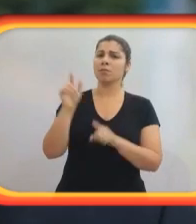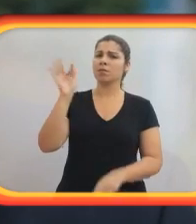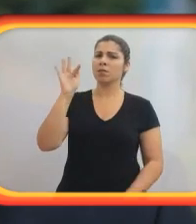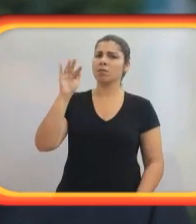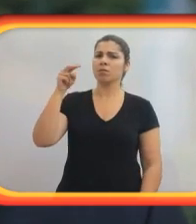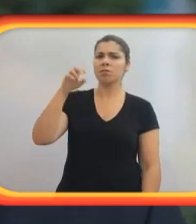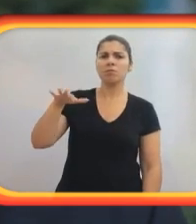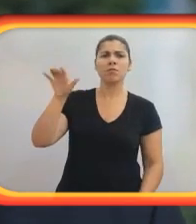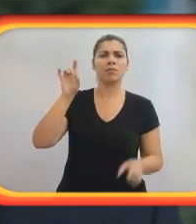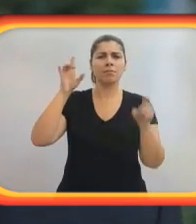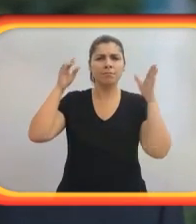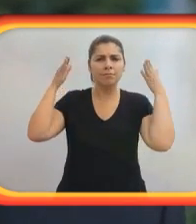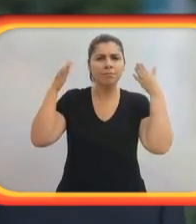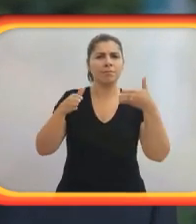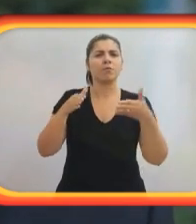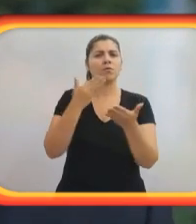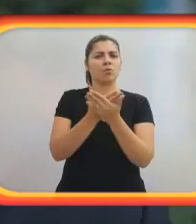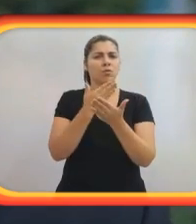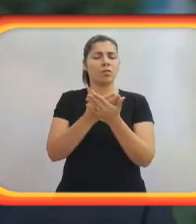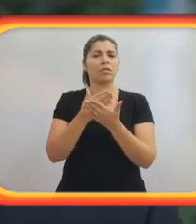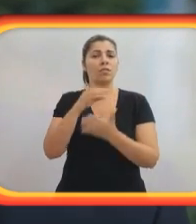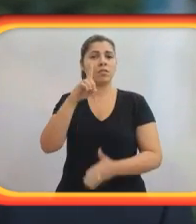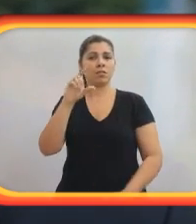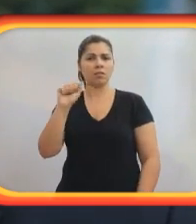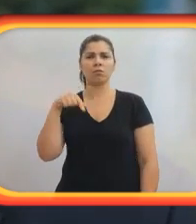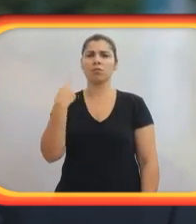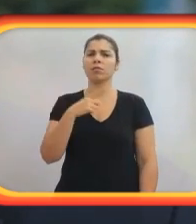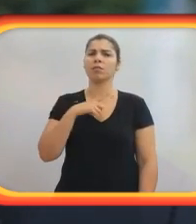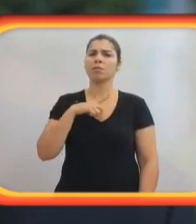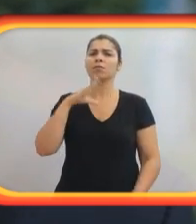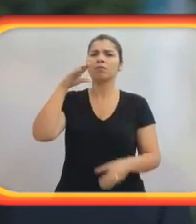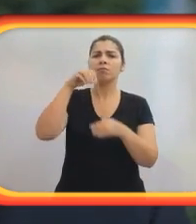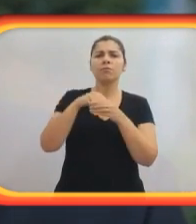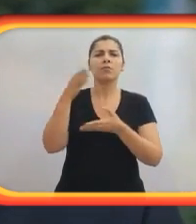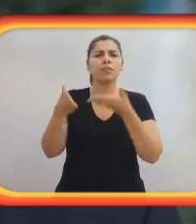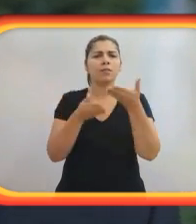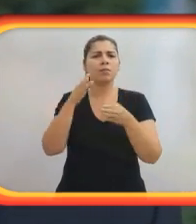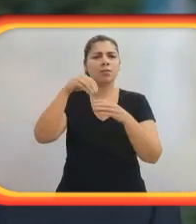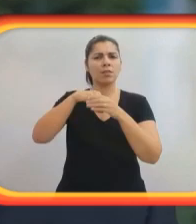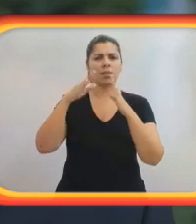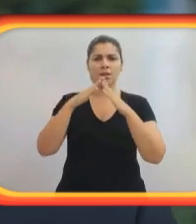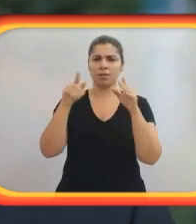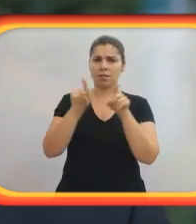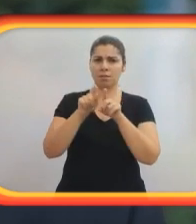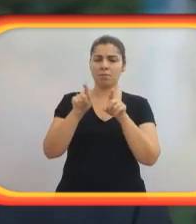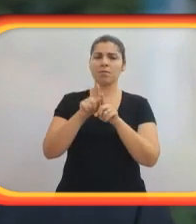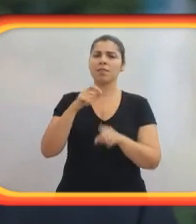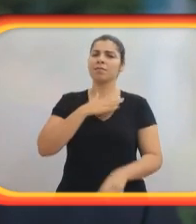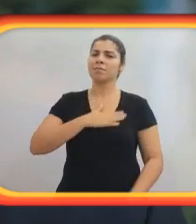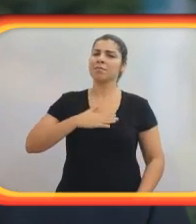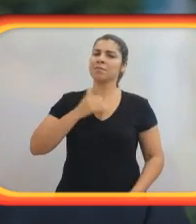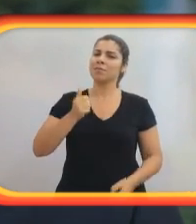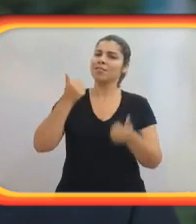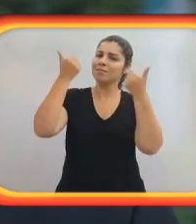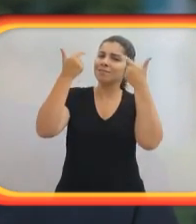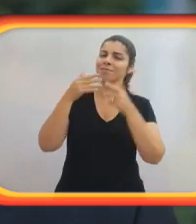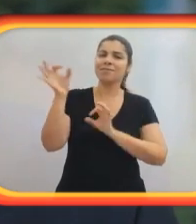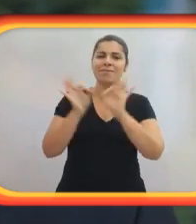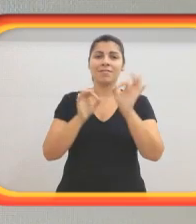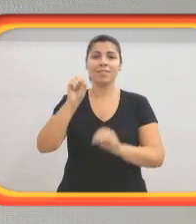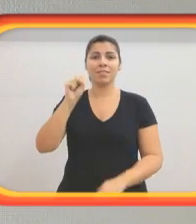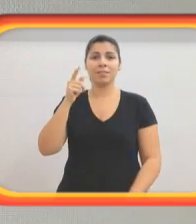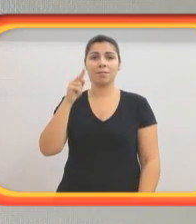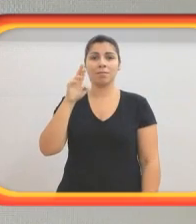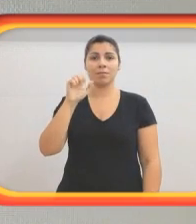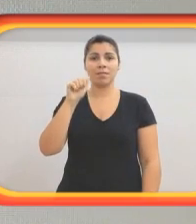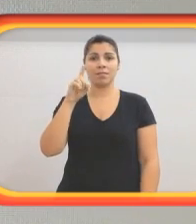auditiva, crianças surdas e uma faculdade nacional especializada para estudantes com deficiência auditiva. Nós temos enfermagem e atendimento em